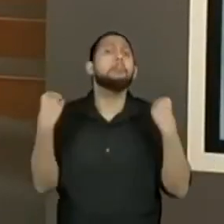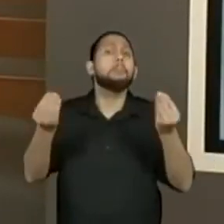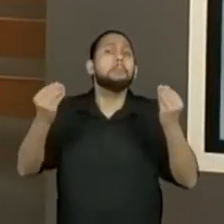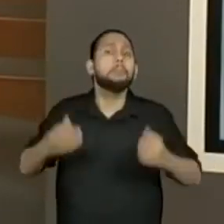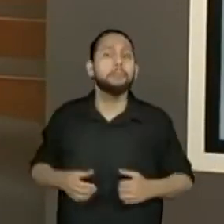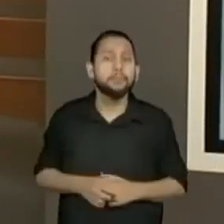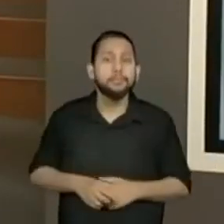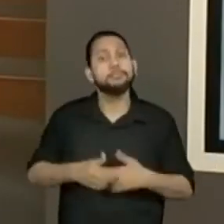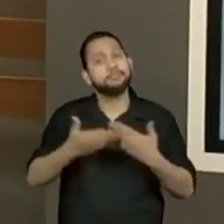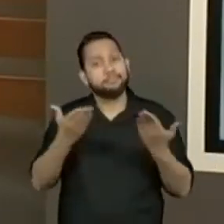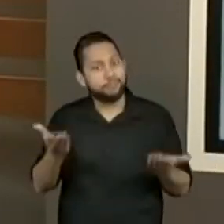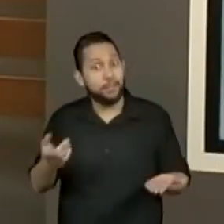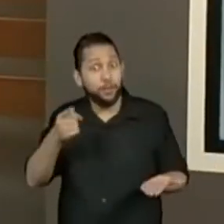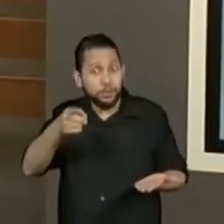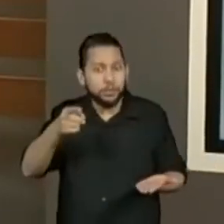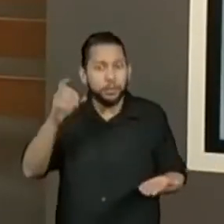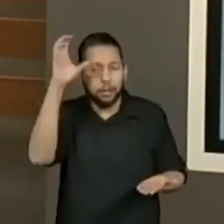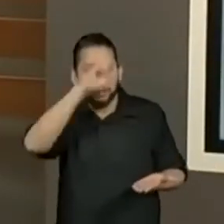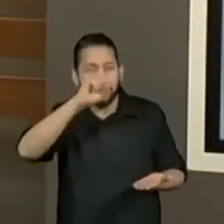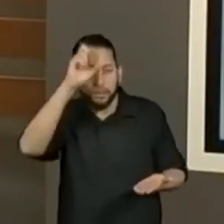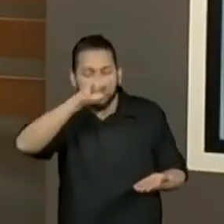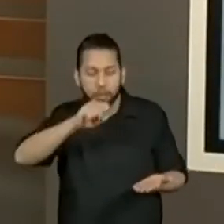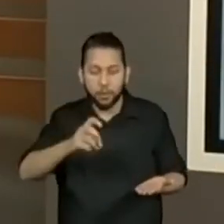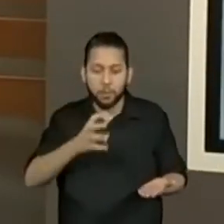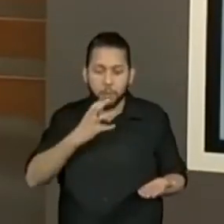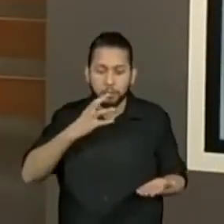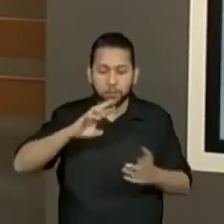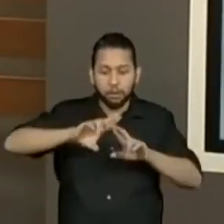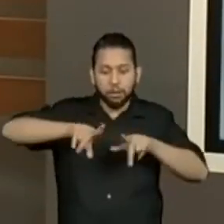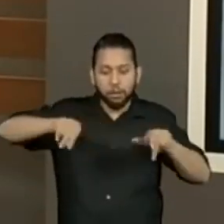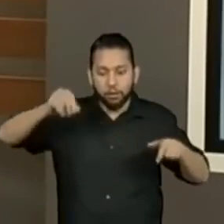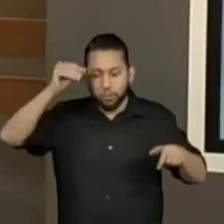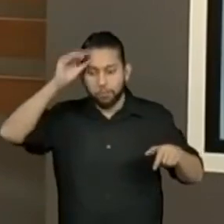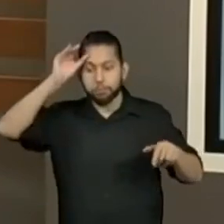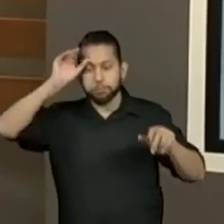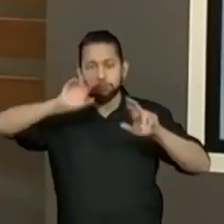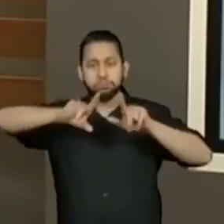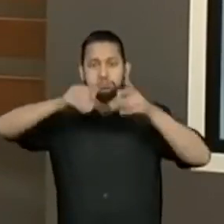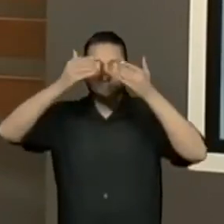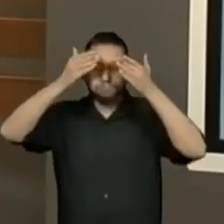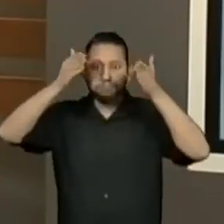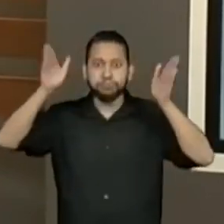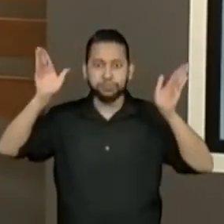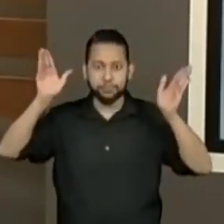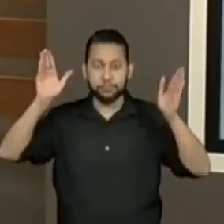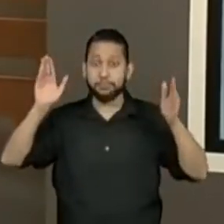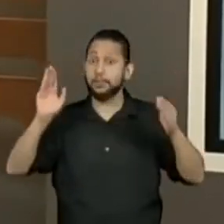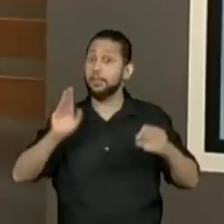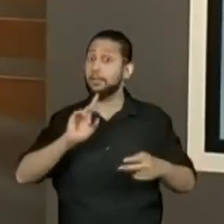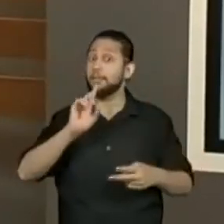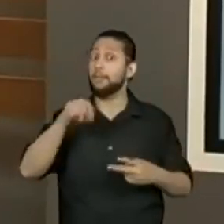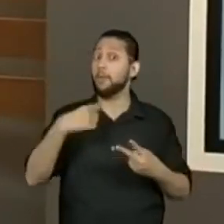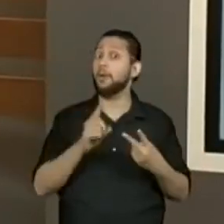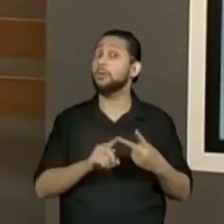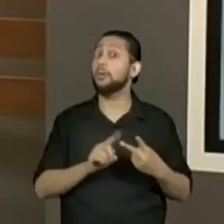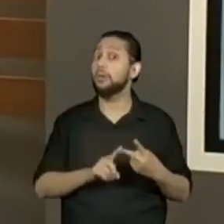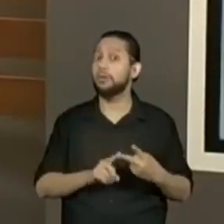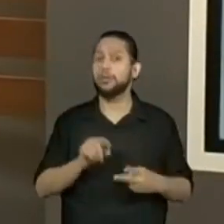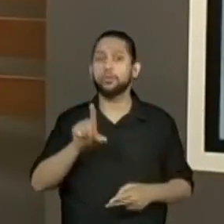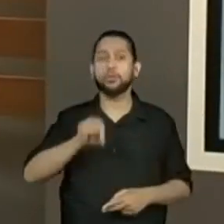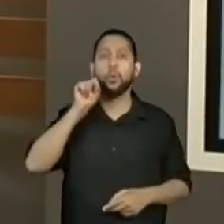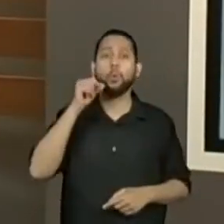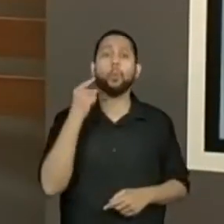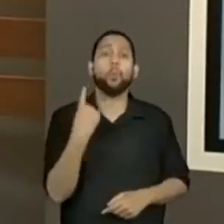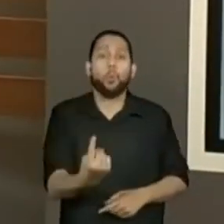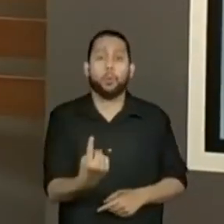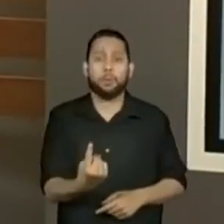tudo isso? Você ampliar aí seu conhecimento sobre as brincadeiras e depois você vai escolher uma para ensinar para